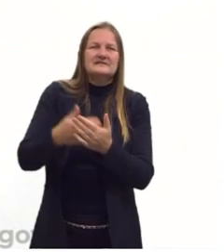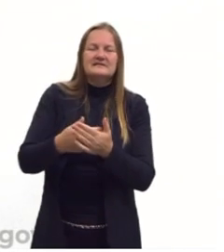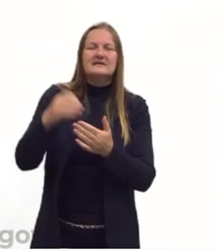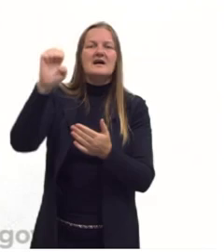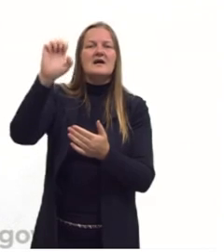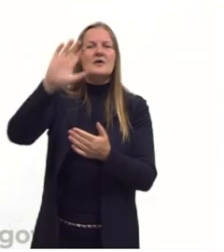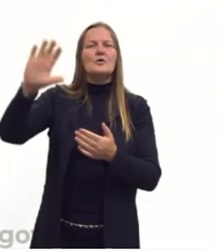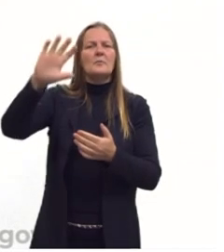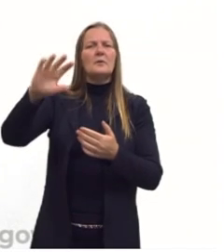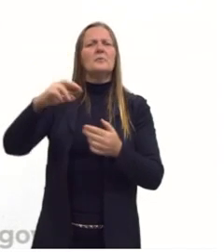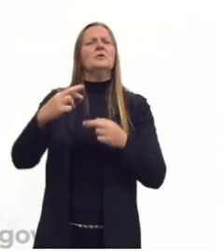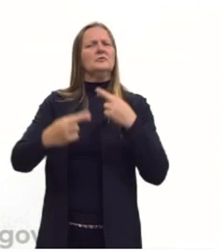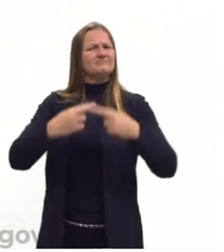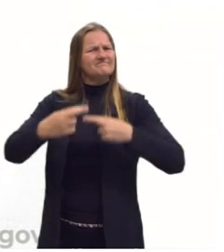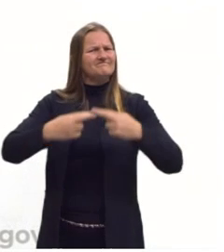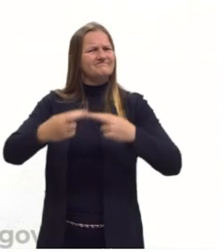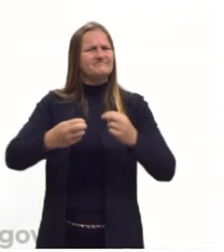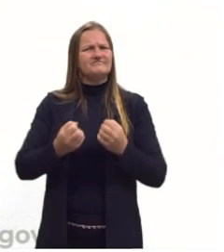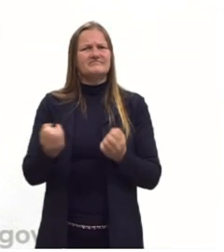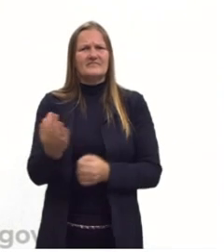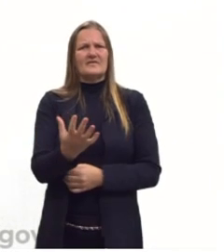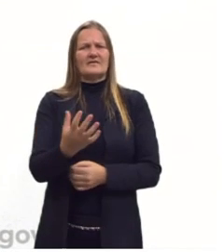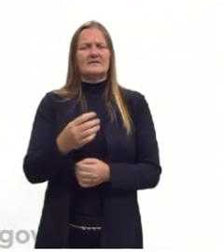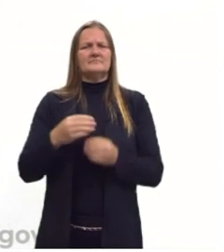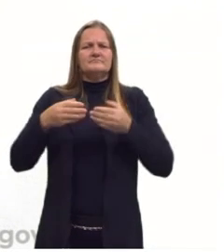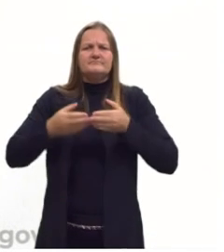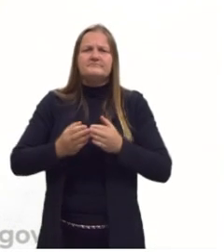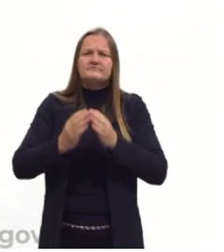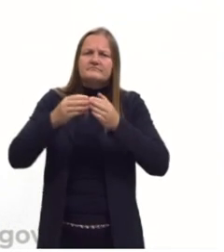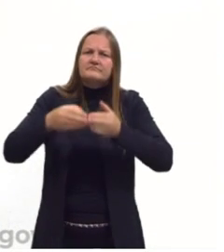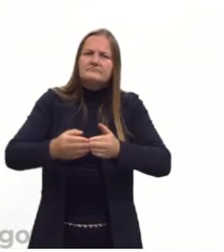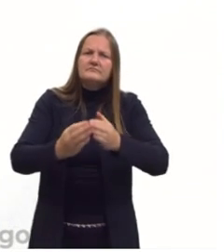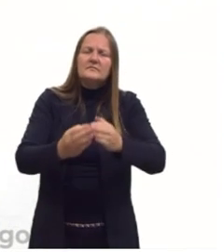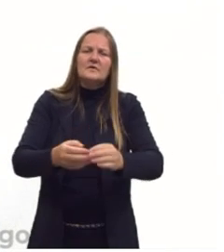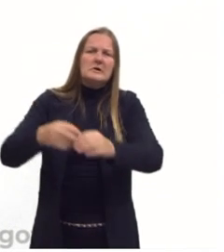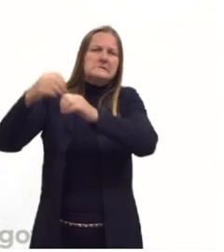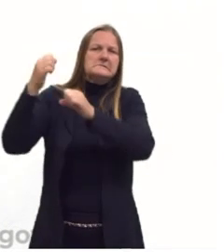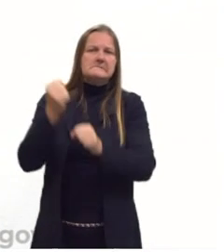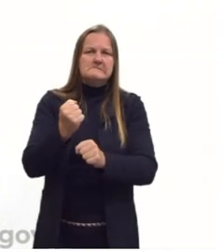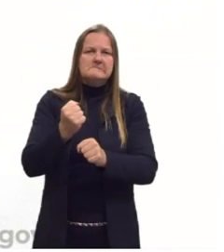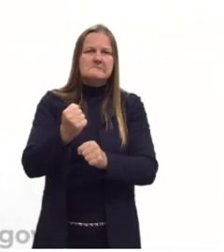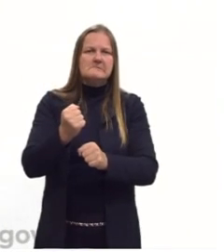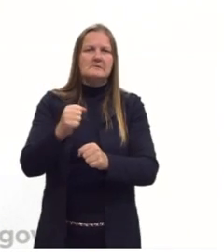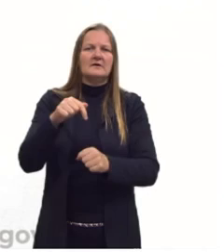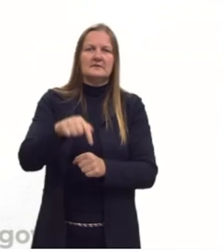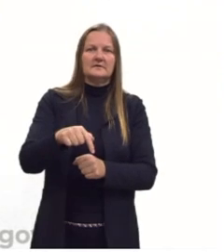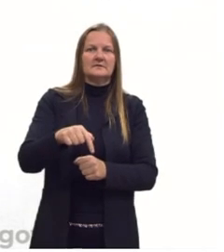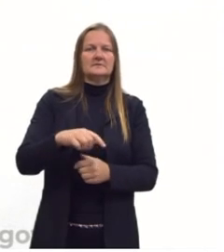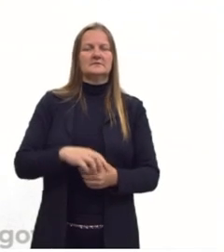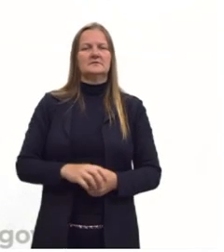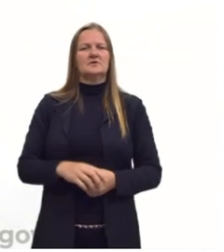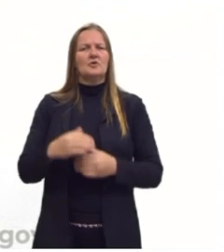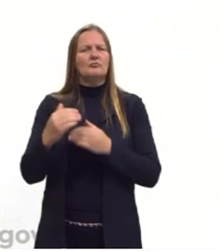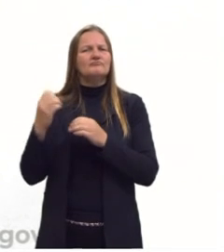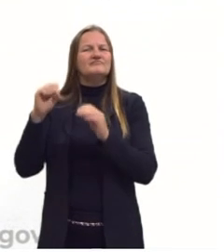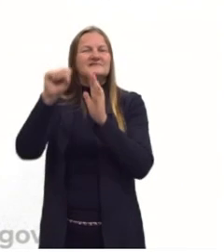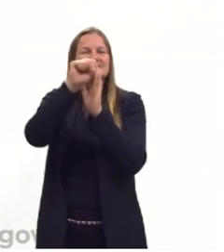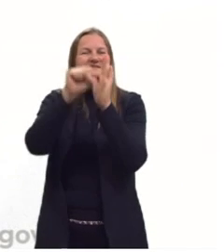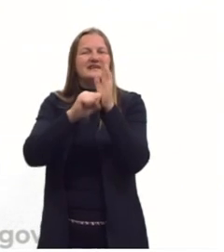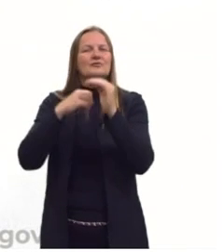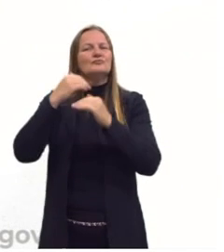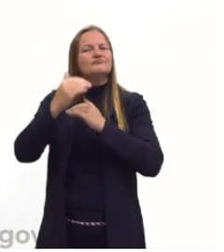Renascimento se aventuraram pelos mares e lhe cravaram os dentes na garganta. Passaram-se os séculos